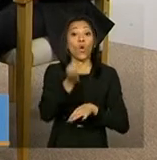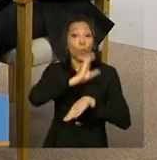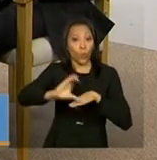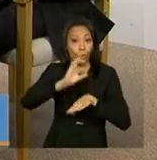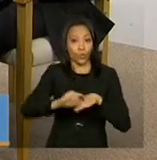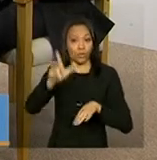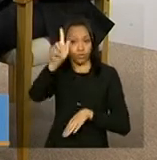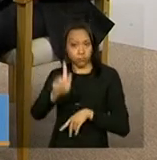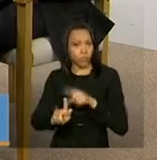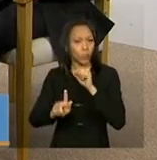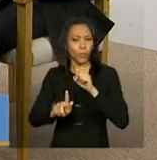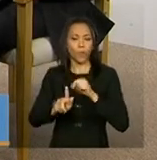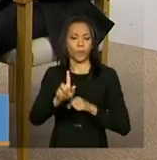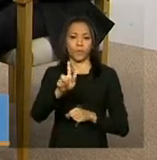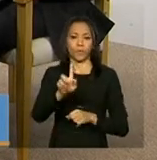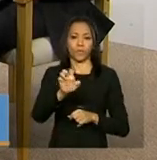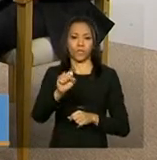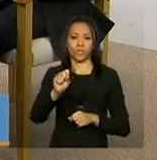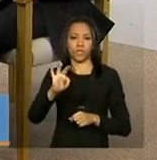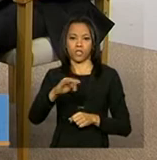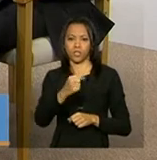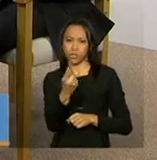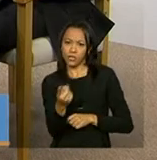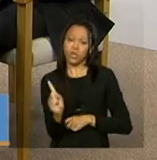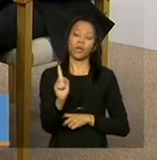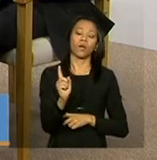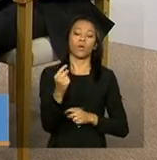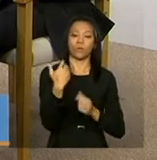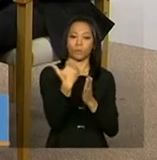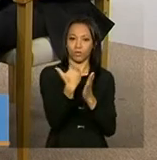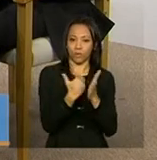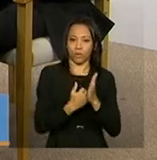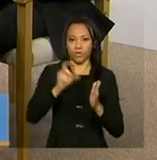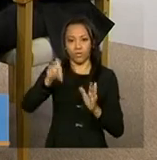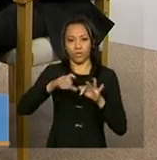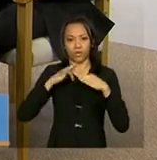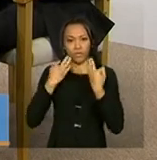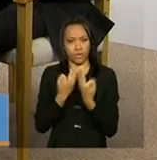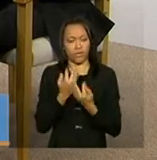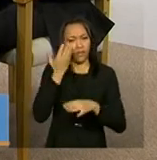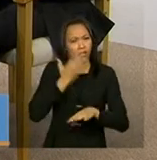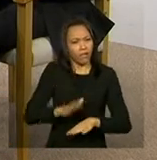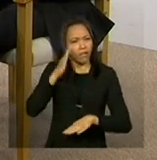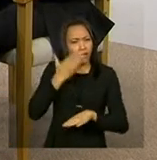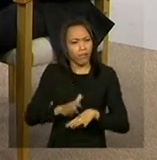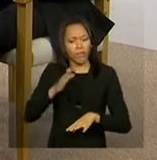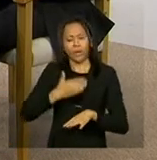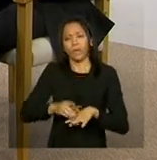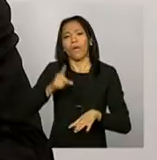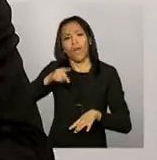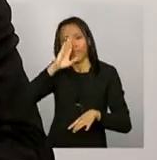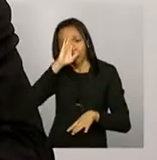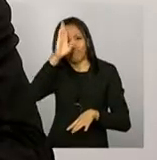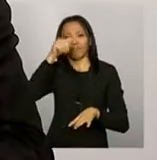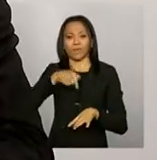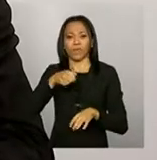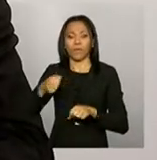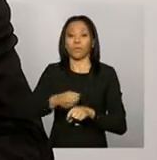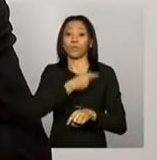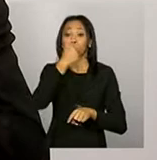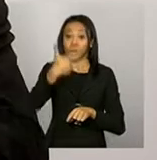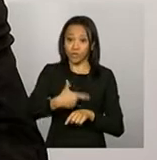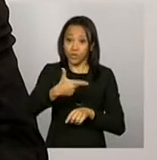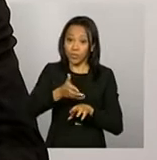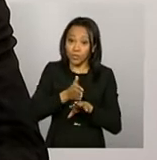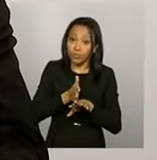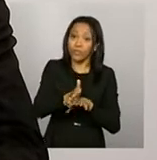gestão tanto do cadastro único quanto gestão do programa Bolsa Família. Então, capacitação é um dos elementos. Um segundo elemento que nós